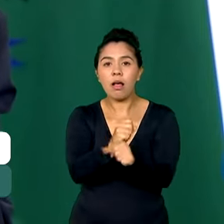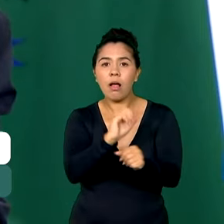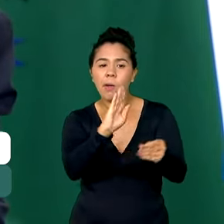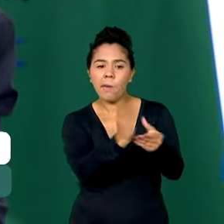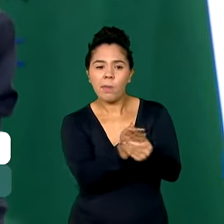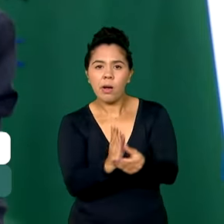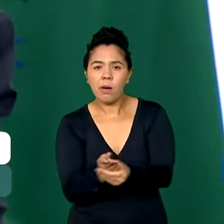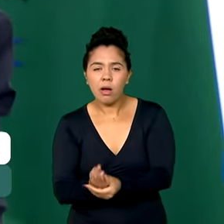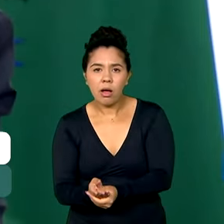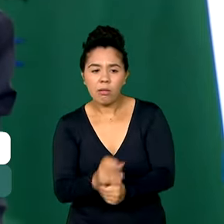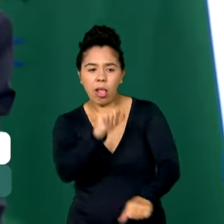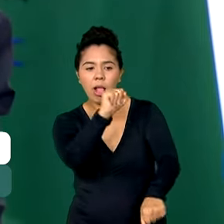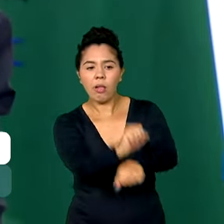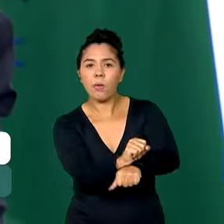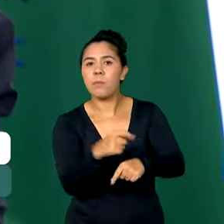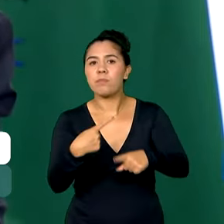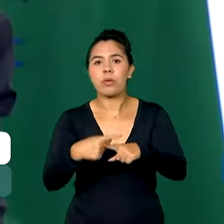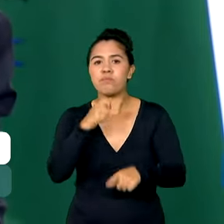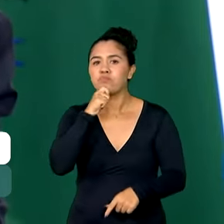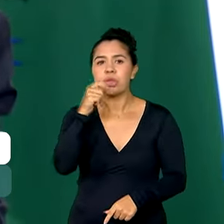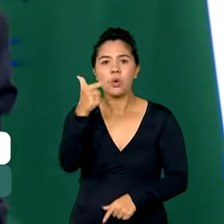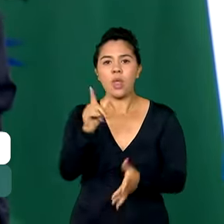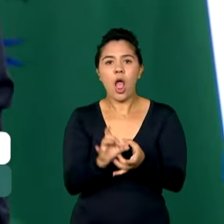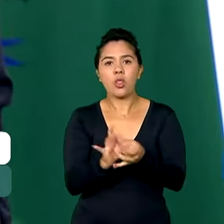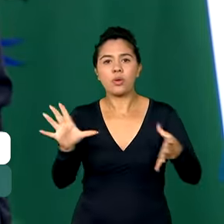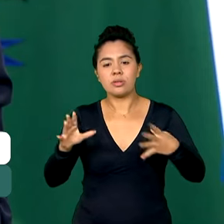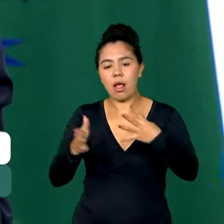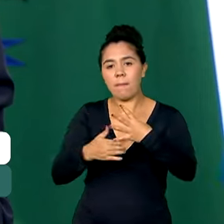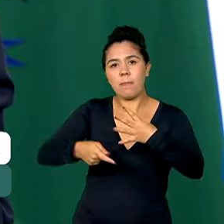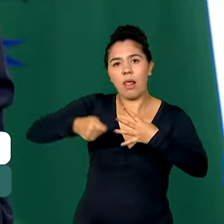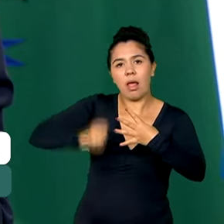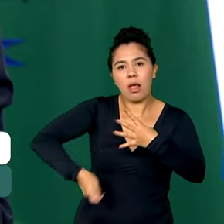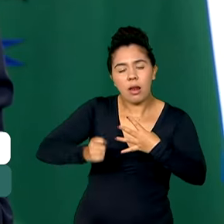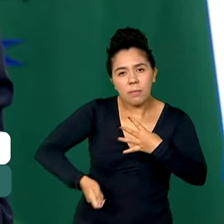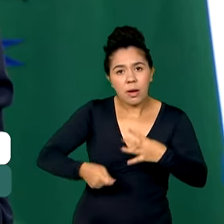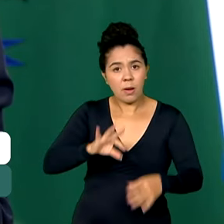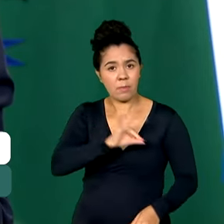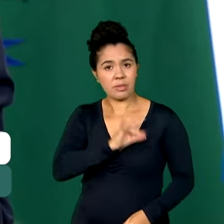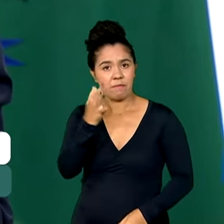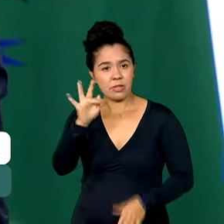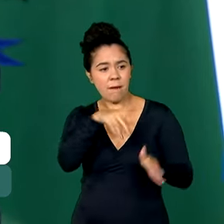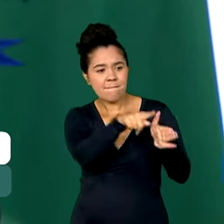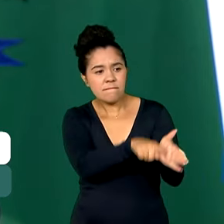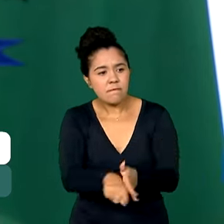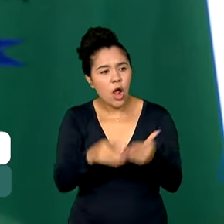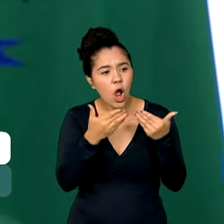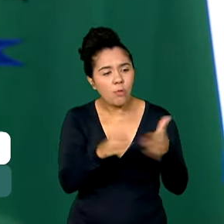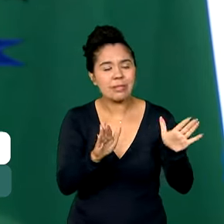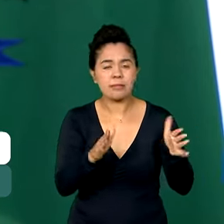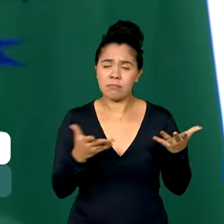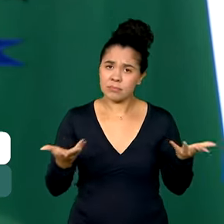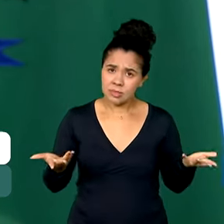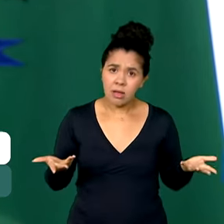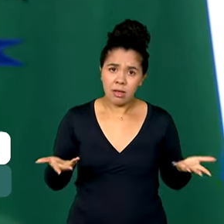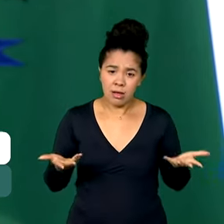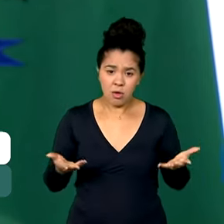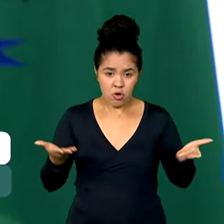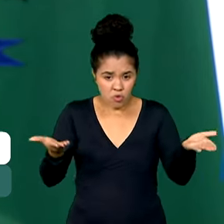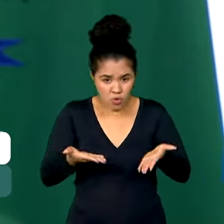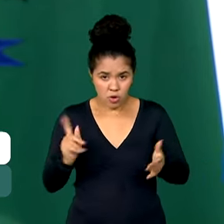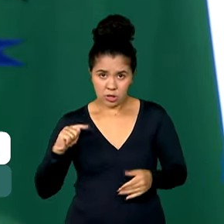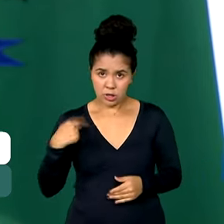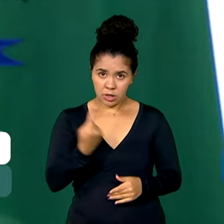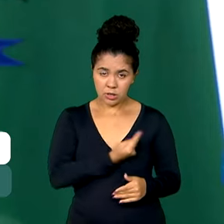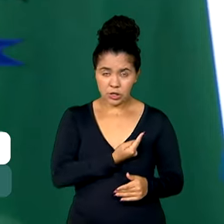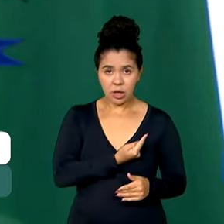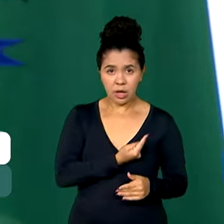autorização judicial na primeira instância para a Polícia Federal fazer investigação. Então, essa reunião aqui é para a